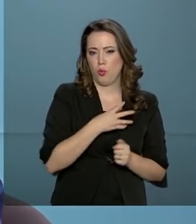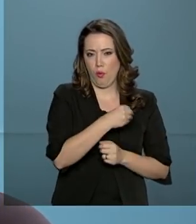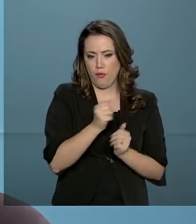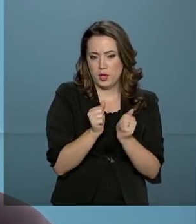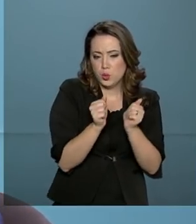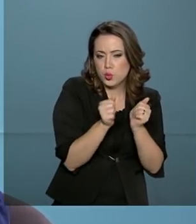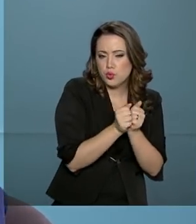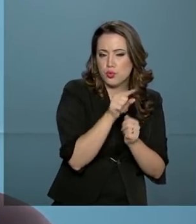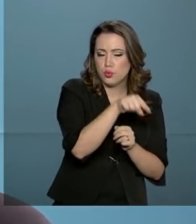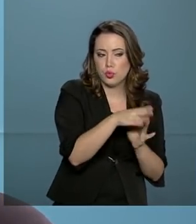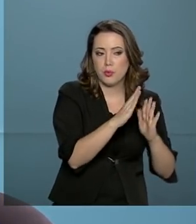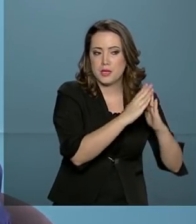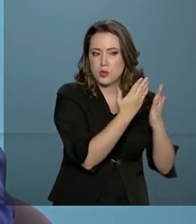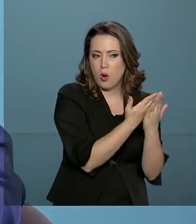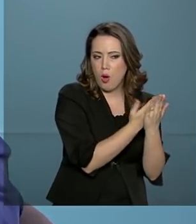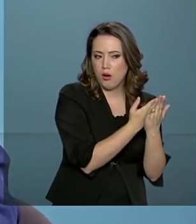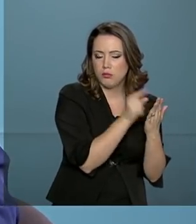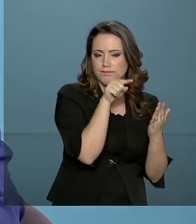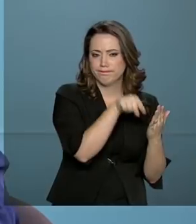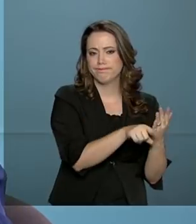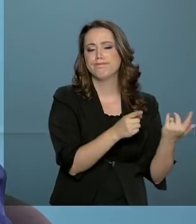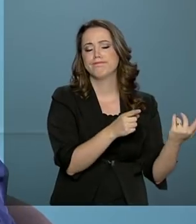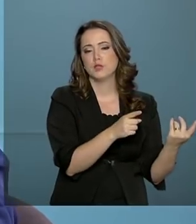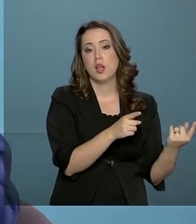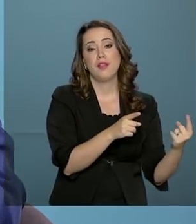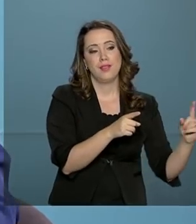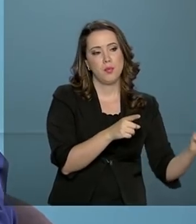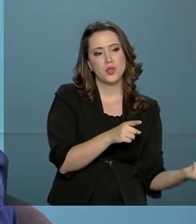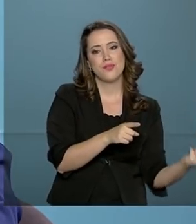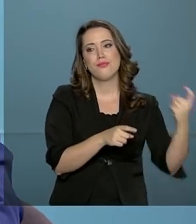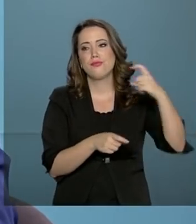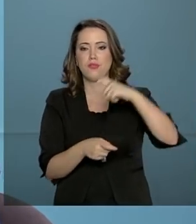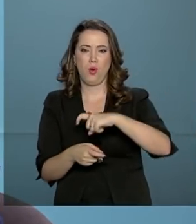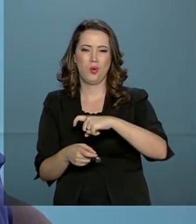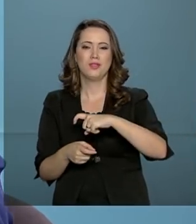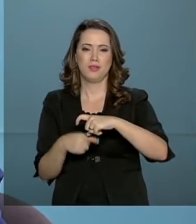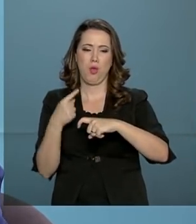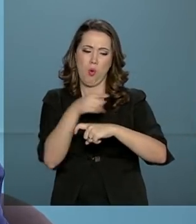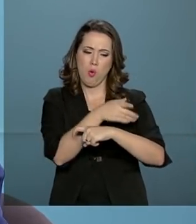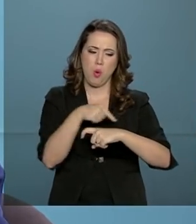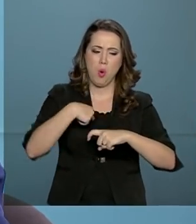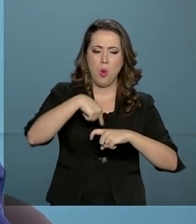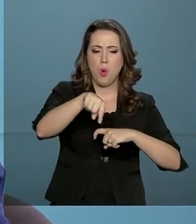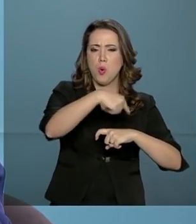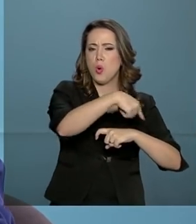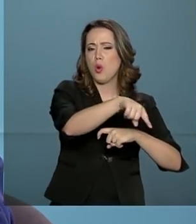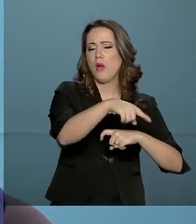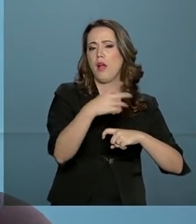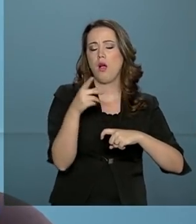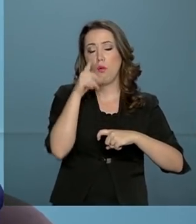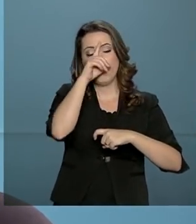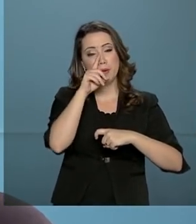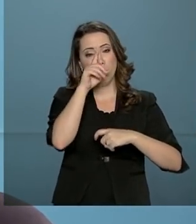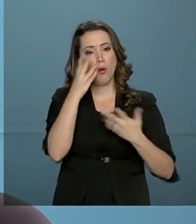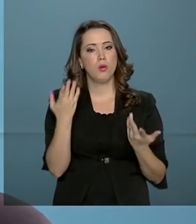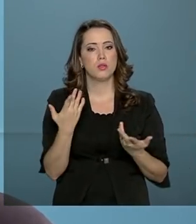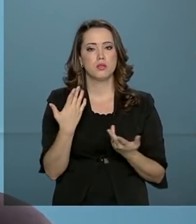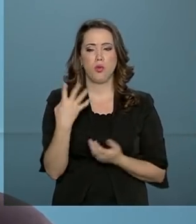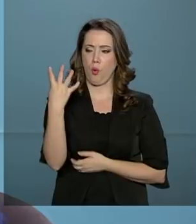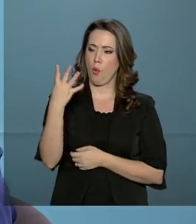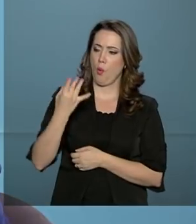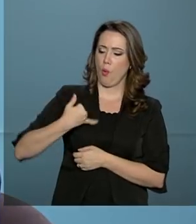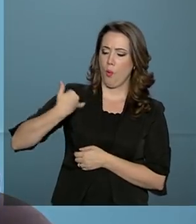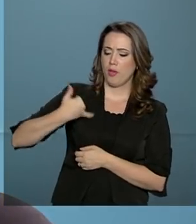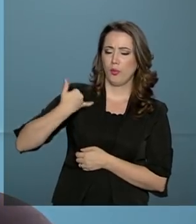O que essa mãe quer? 4 anos. Não posso ficar em casa com meu filho? Eu alfabetizar meu filho com 4 anos em casa? 5 anos eu não posso